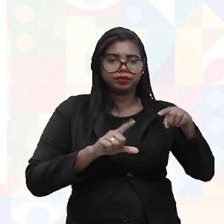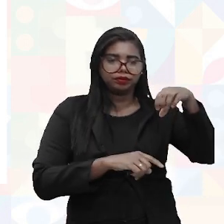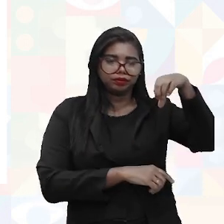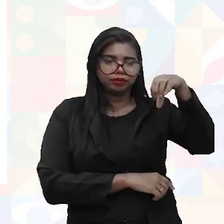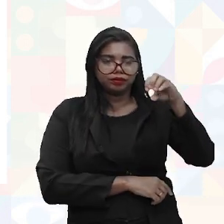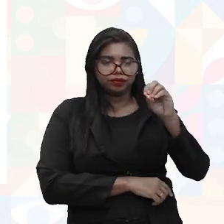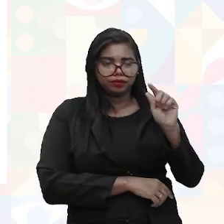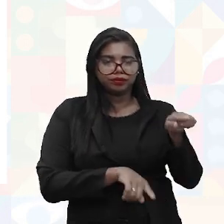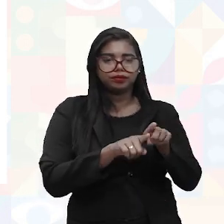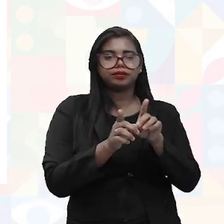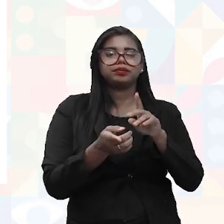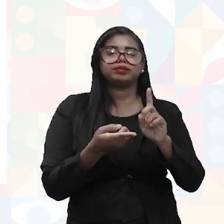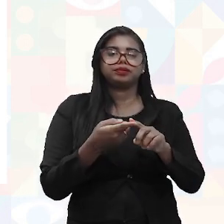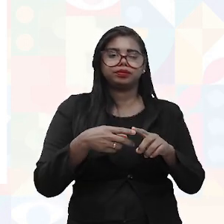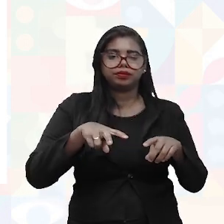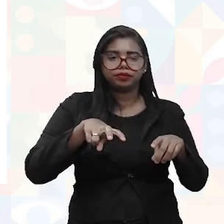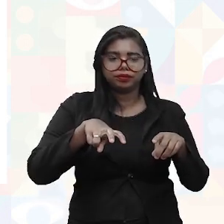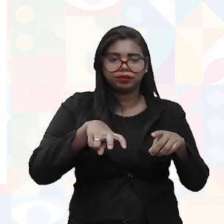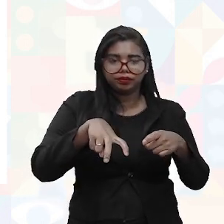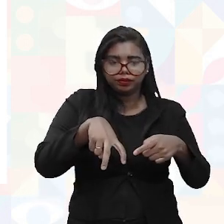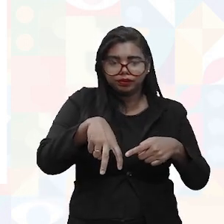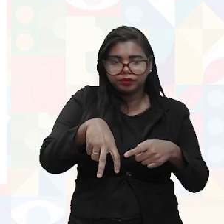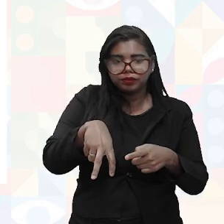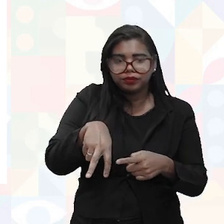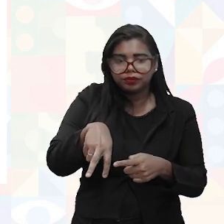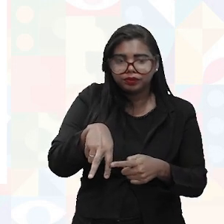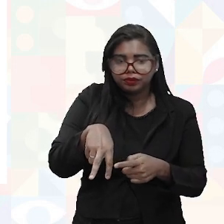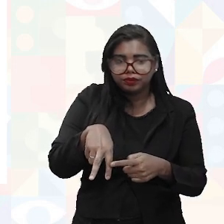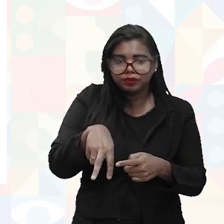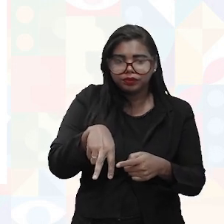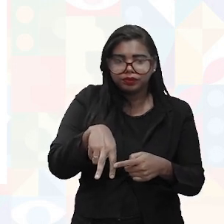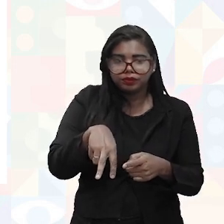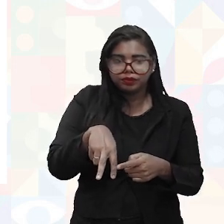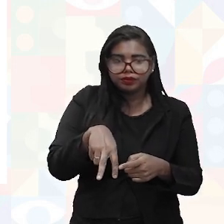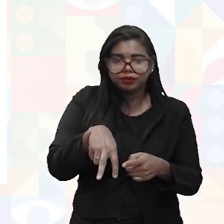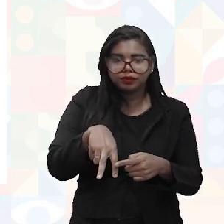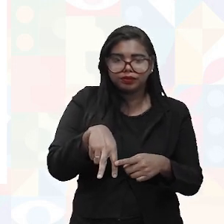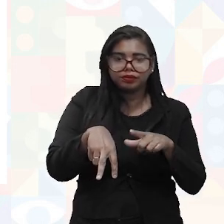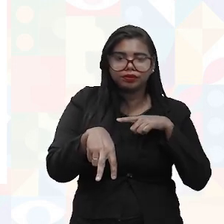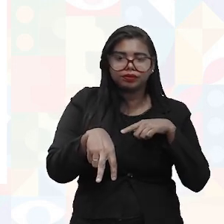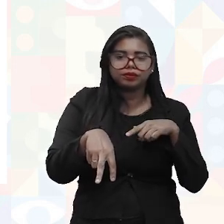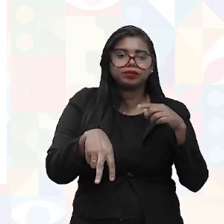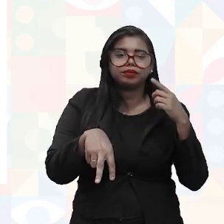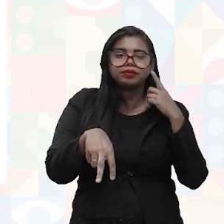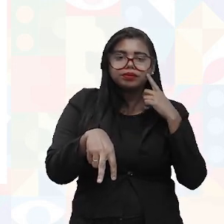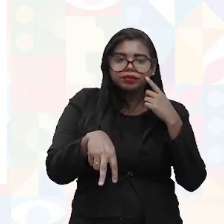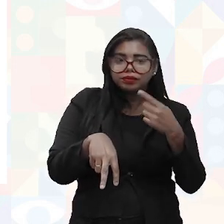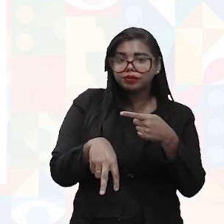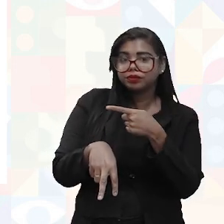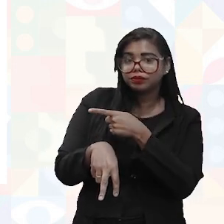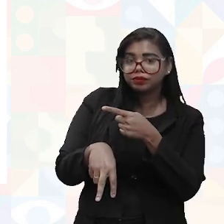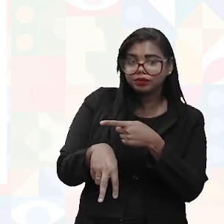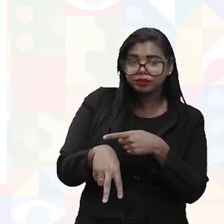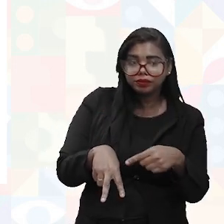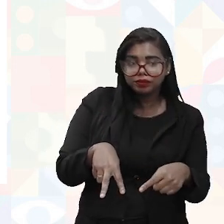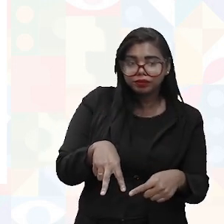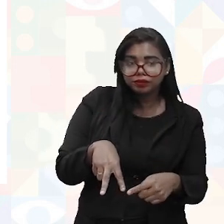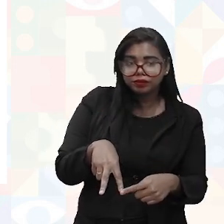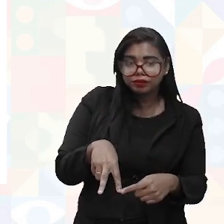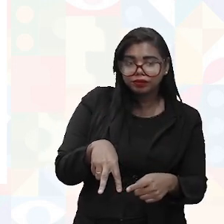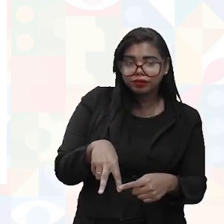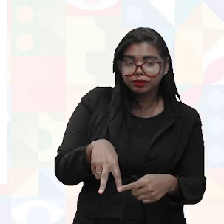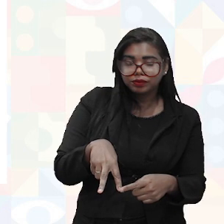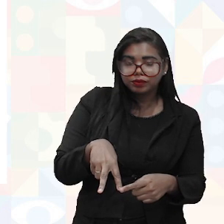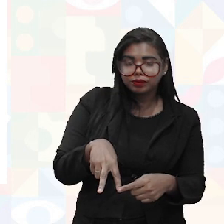discretamente abaixo do quadril, não é? Onde a gente tem ali os pés apoiados no solo, né? Se você